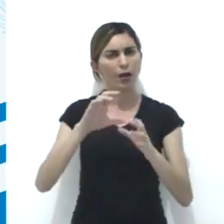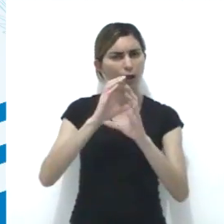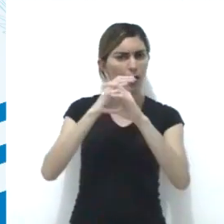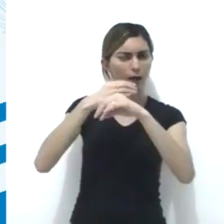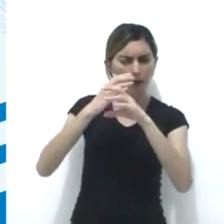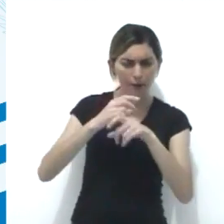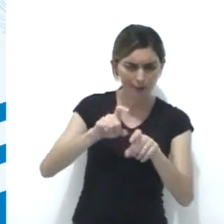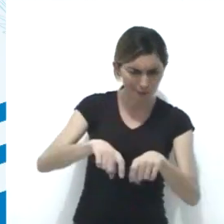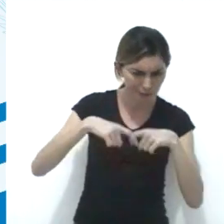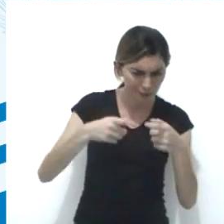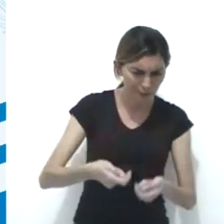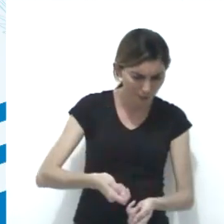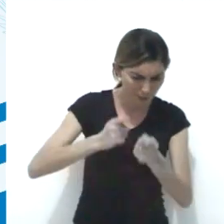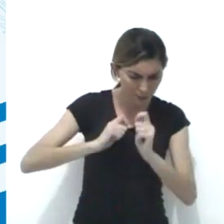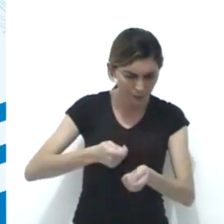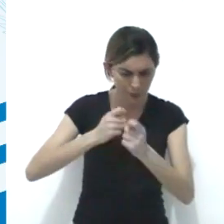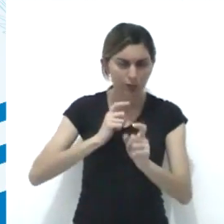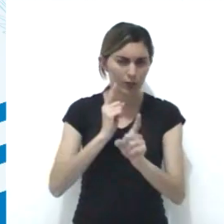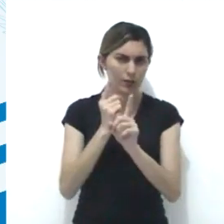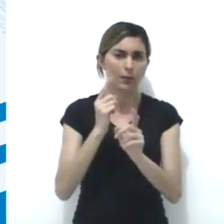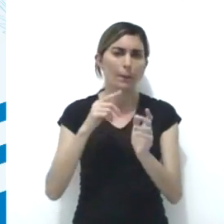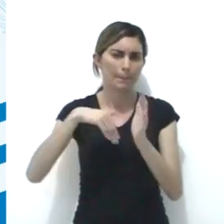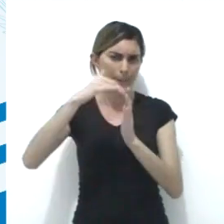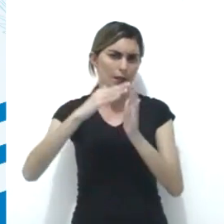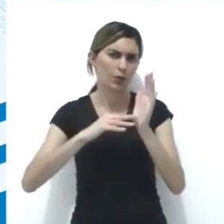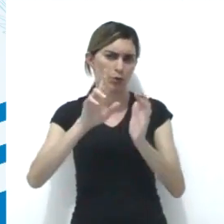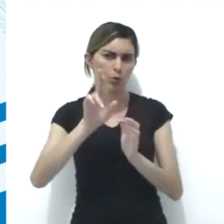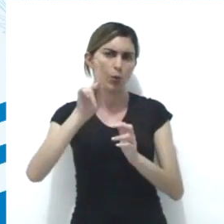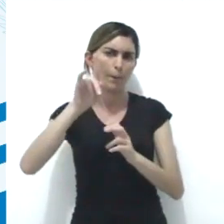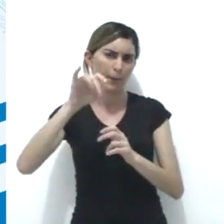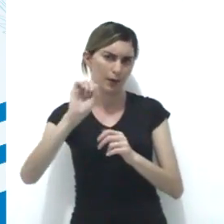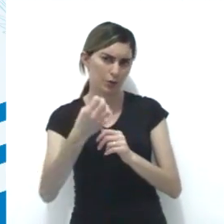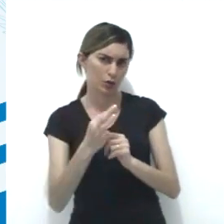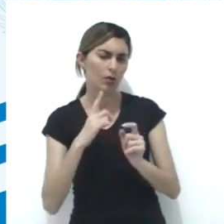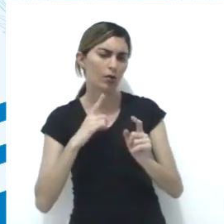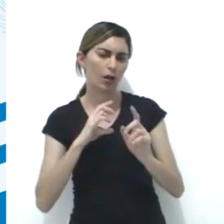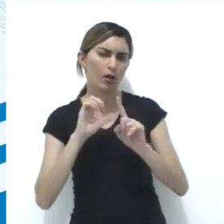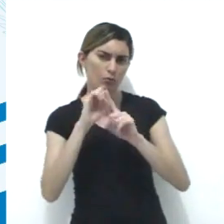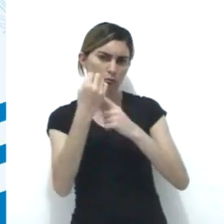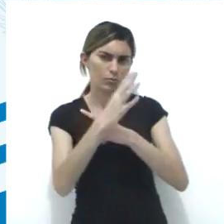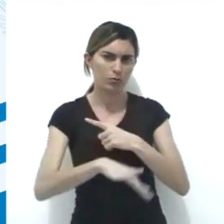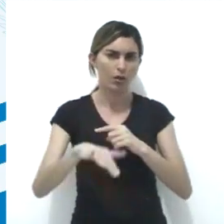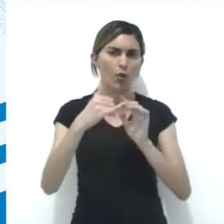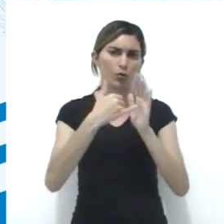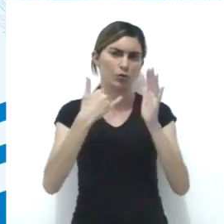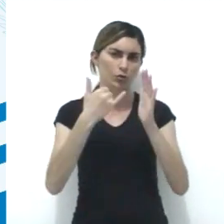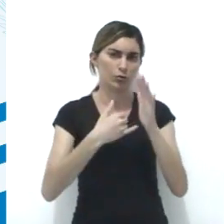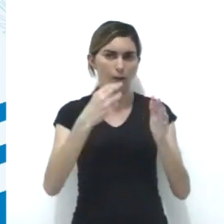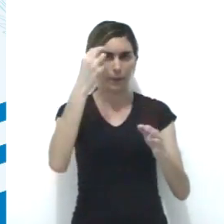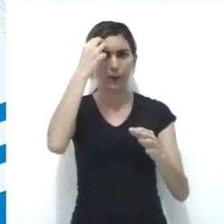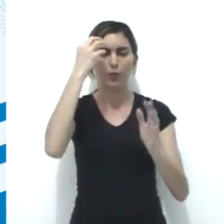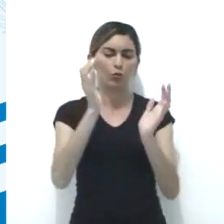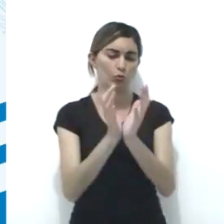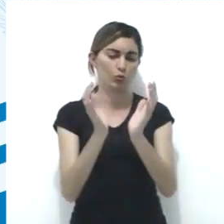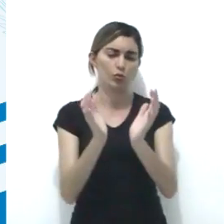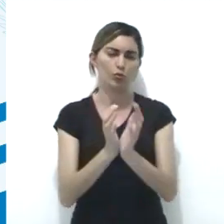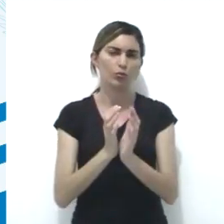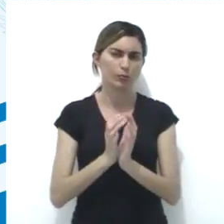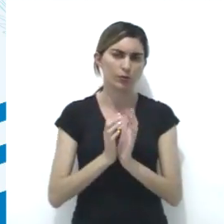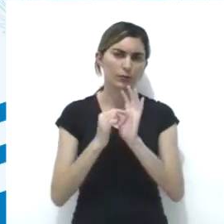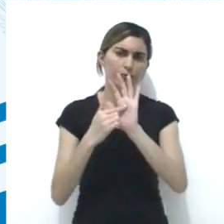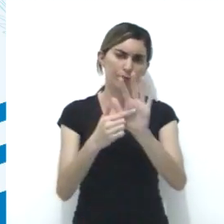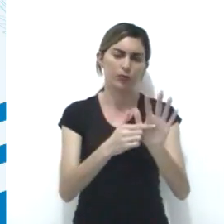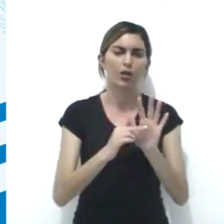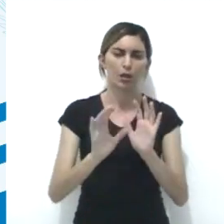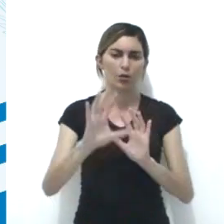Arqueólogos entendem que as pinturas rupestres têm o caráter social de registrar a memória de um grupo,